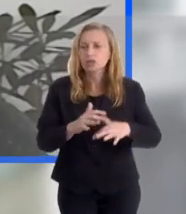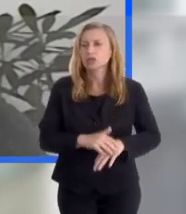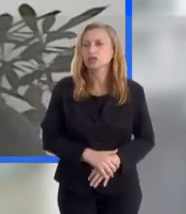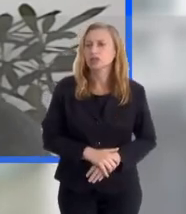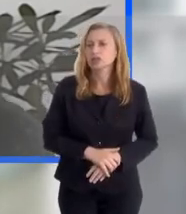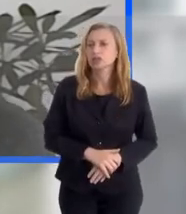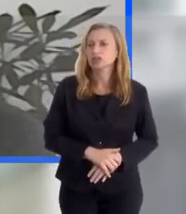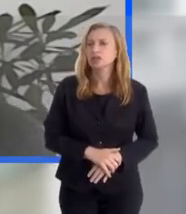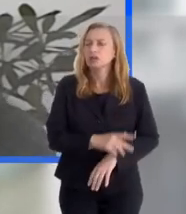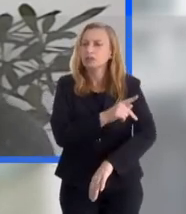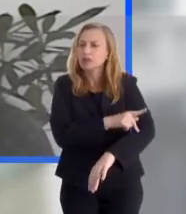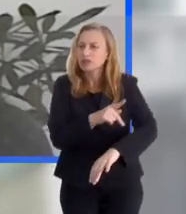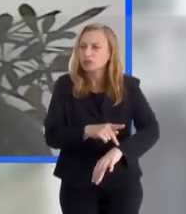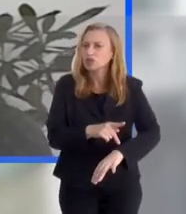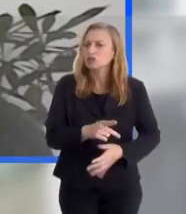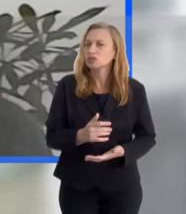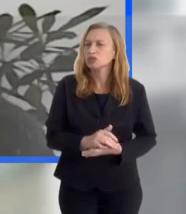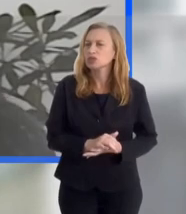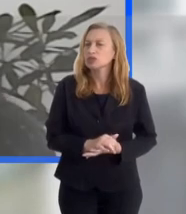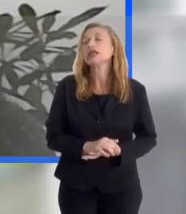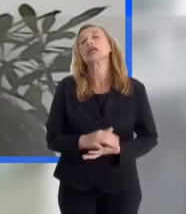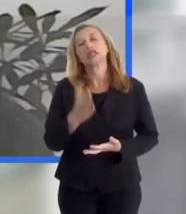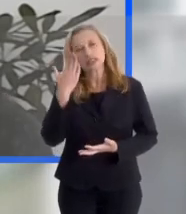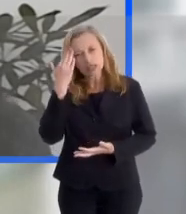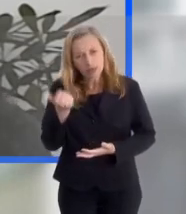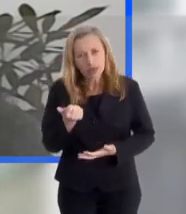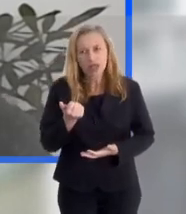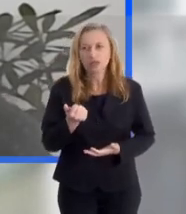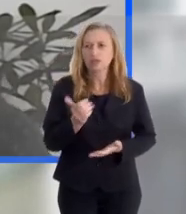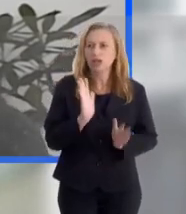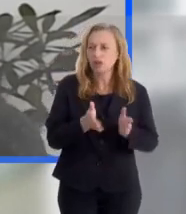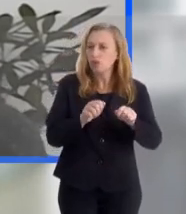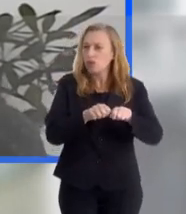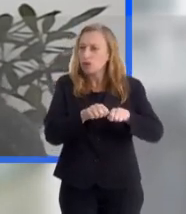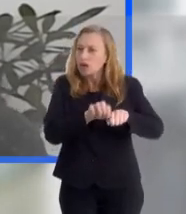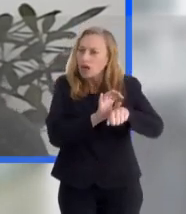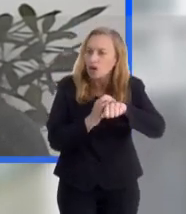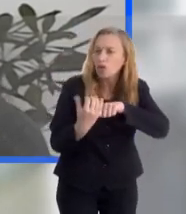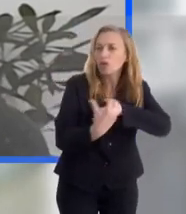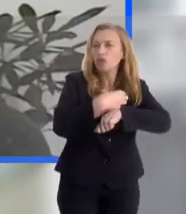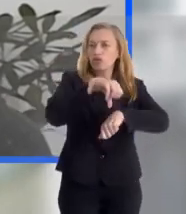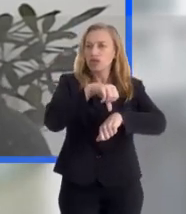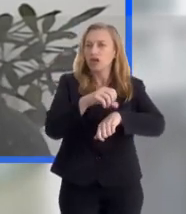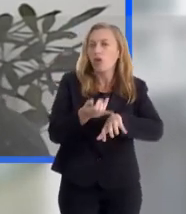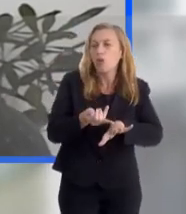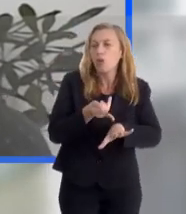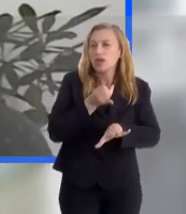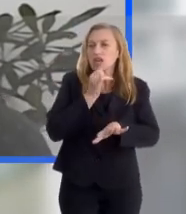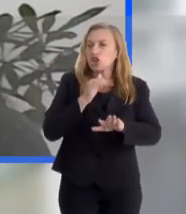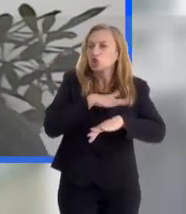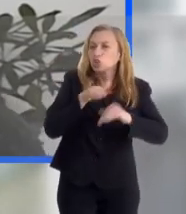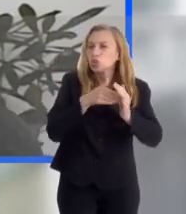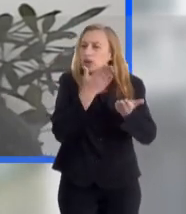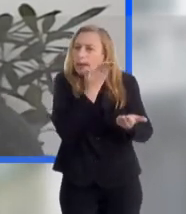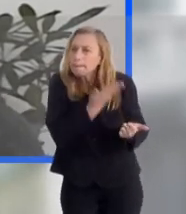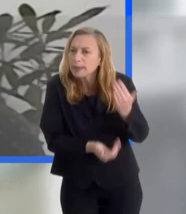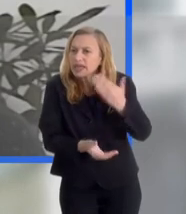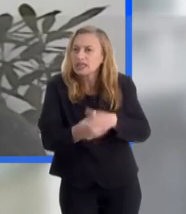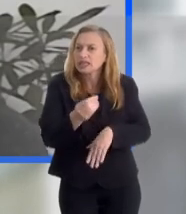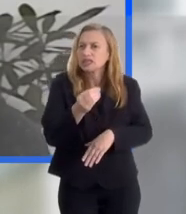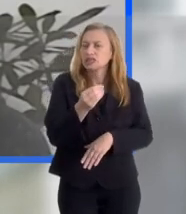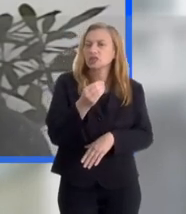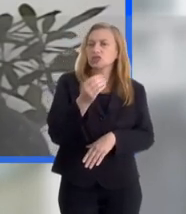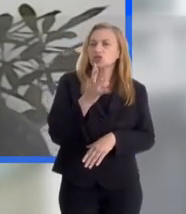chama muita atenção, é um dado pedagogicamente relevante e a gente sabe, agora a Covid foi um grande exemplo disso, a gente sabe que